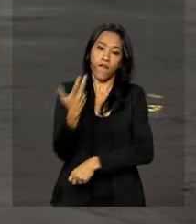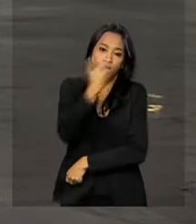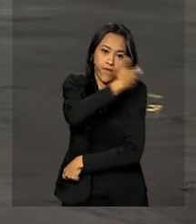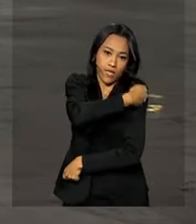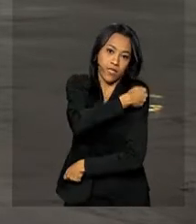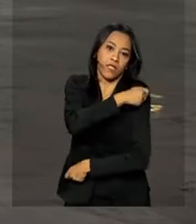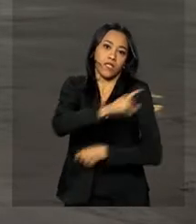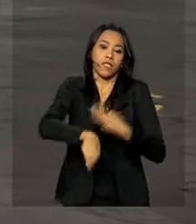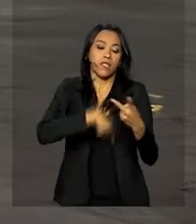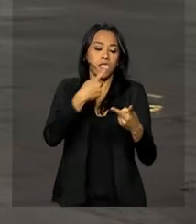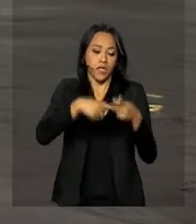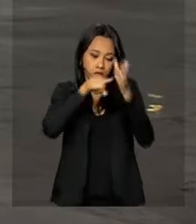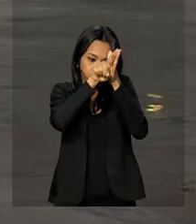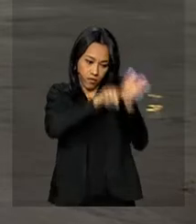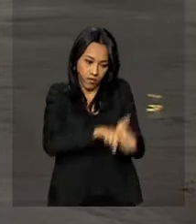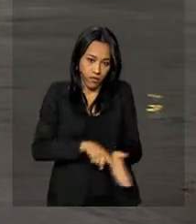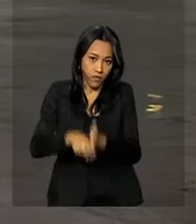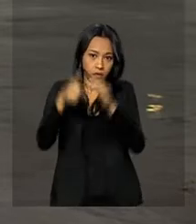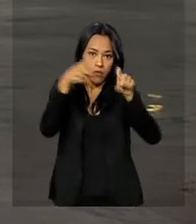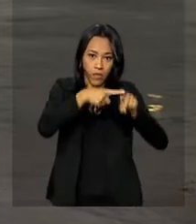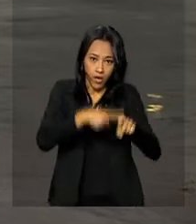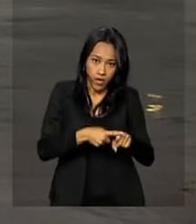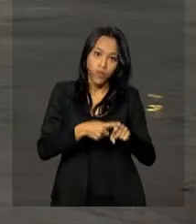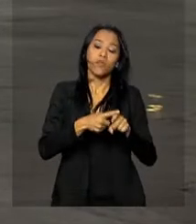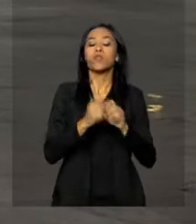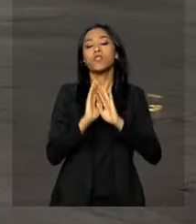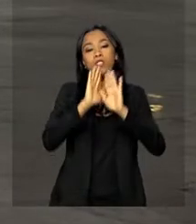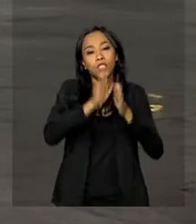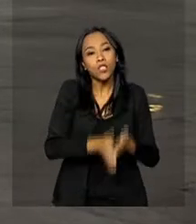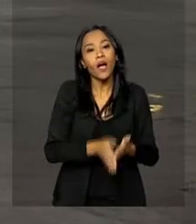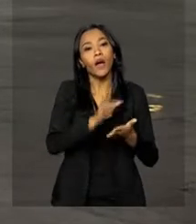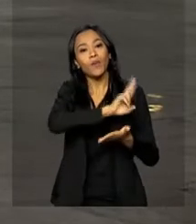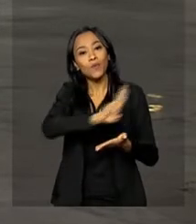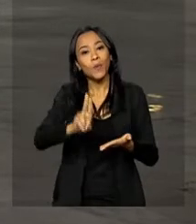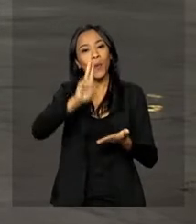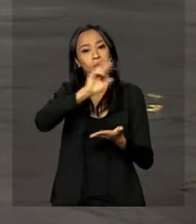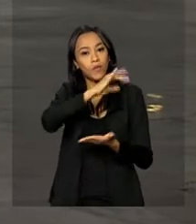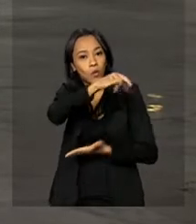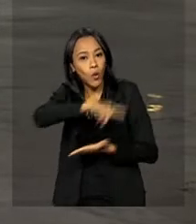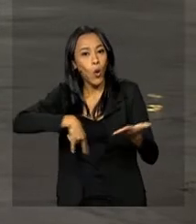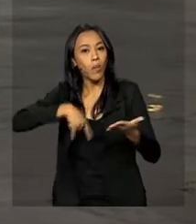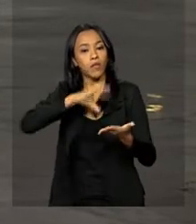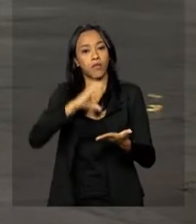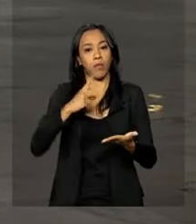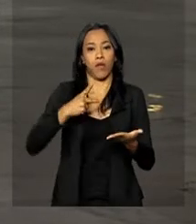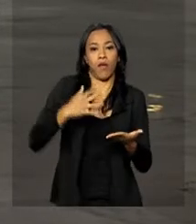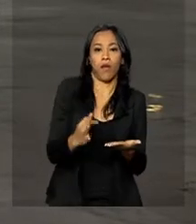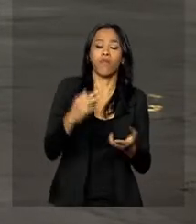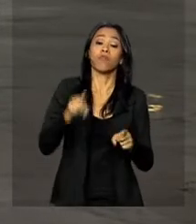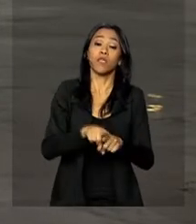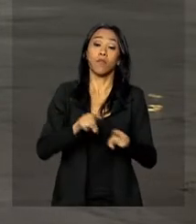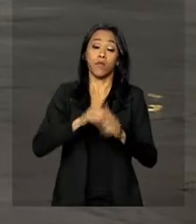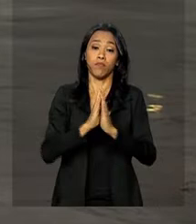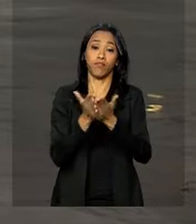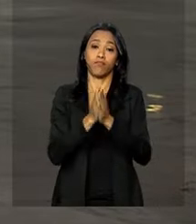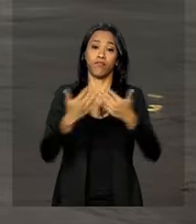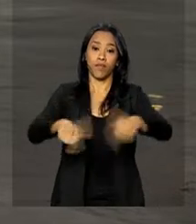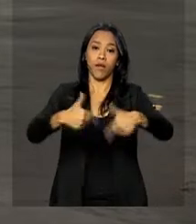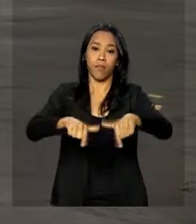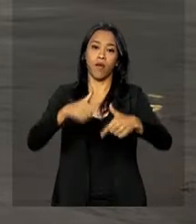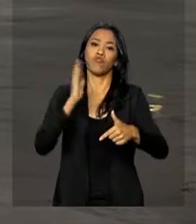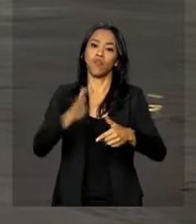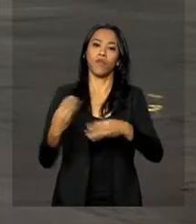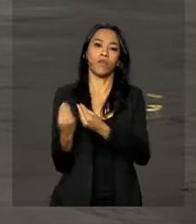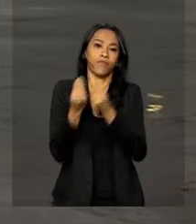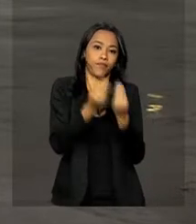passaram por exames médicos e foram regularizados no Brasil com emissão de CPF e carteira de trabalho.